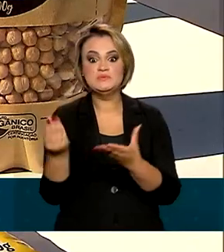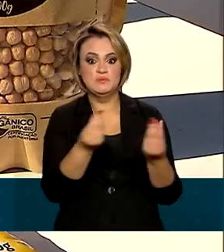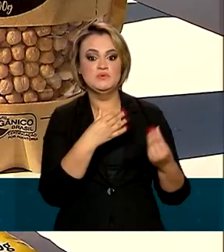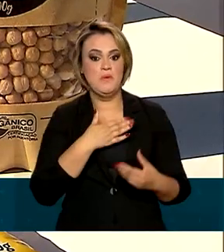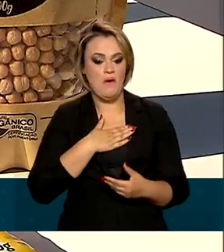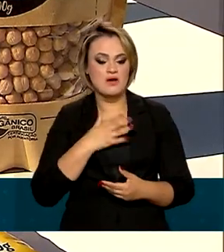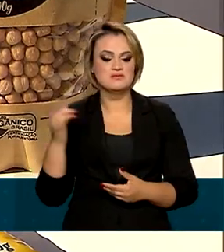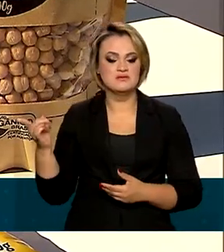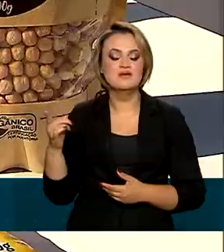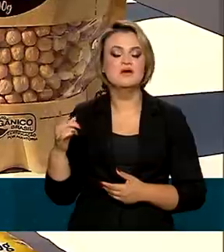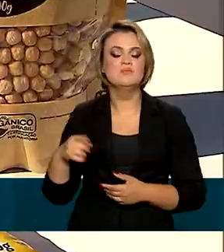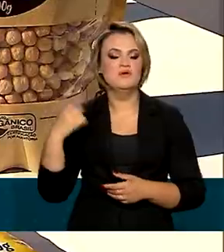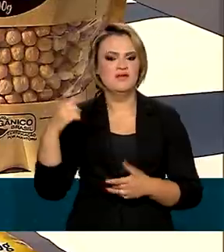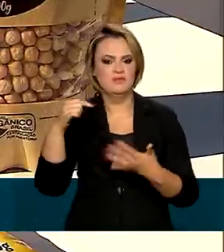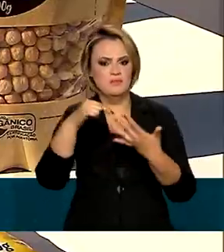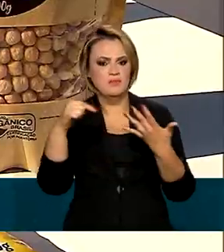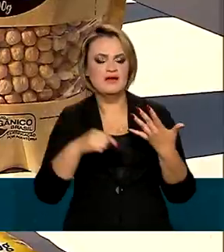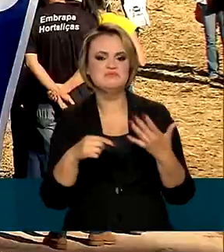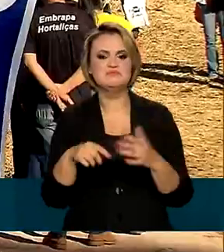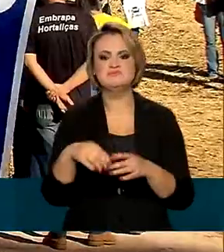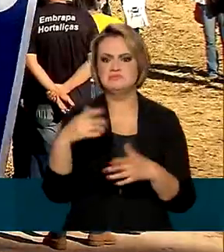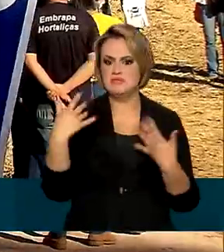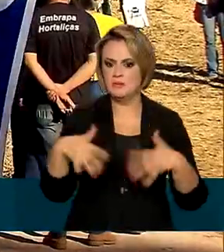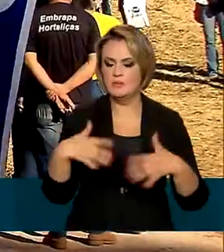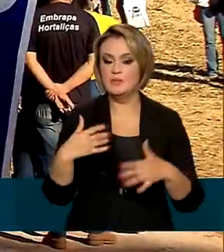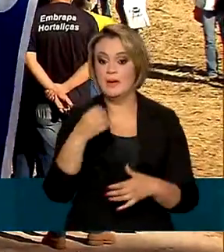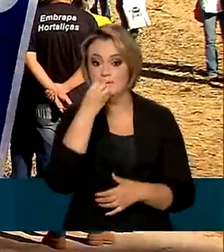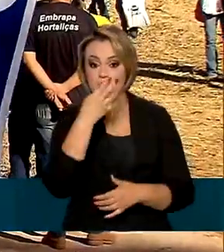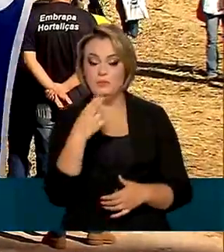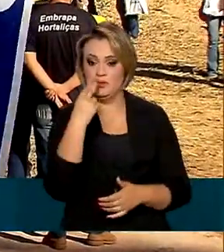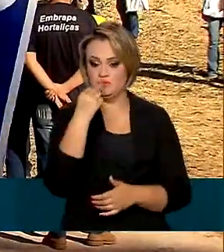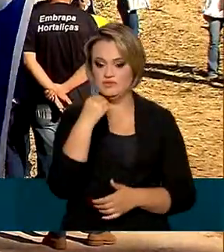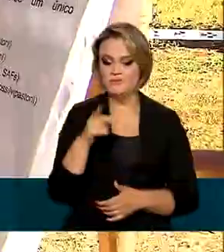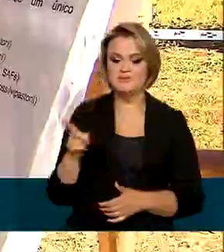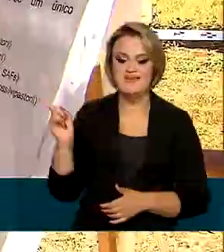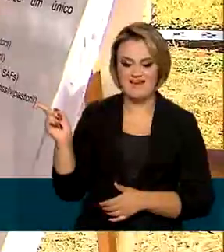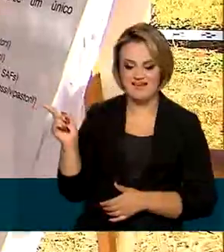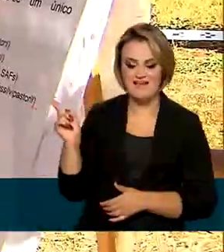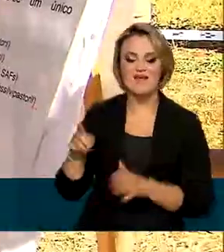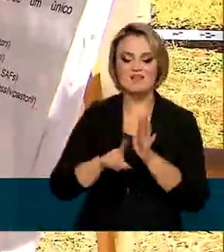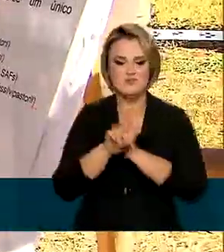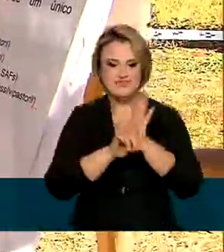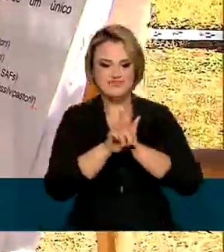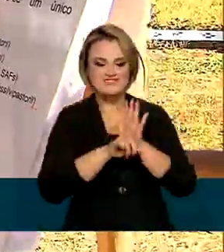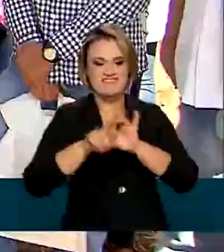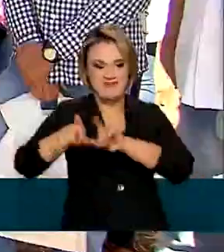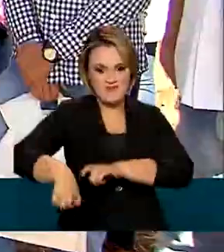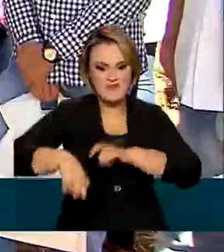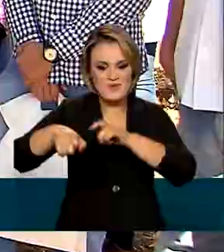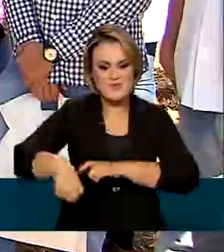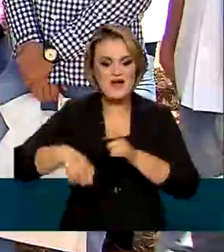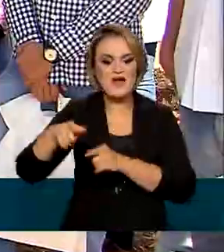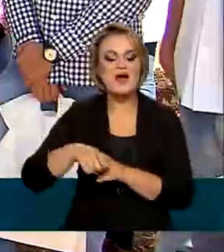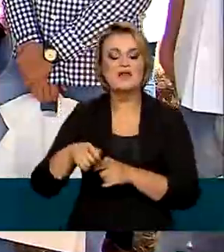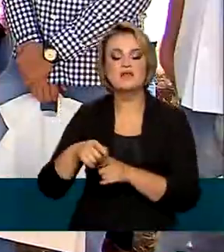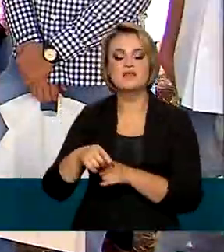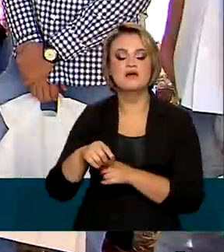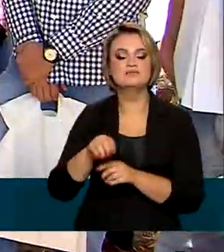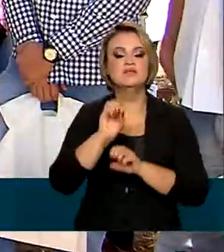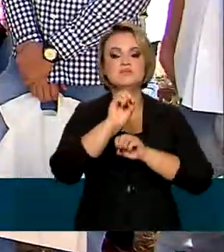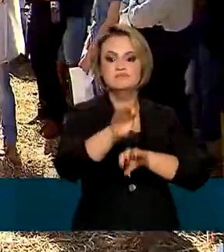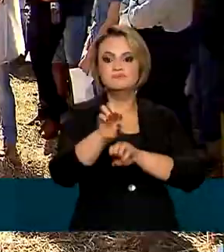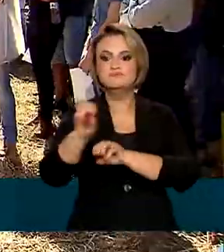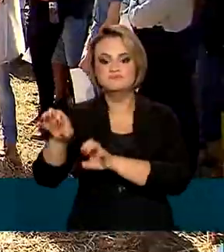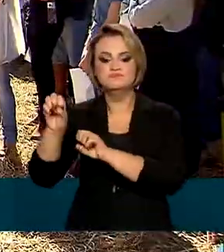devido ao elevado teor de proteína. A Embrapa, empresa brasileira de pesquisa agropecuária, tem dado aos produtores